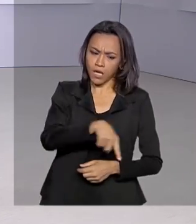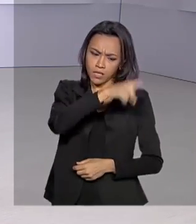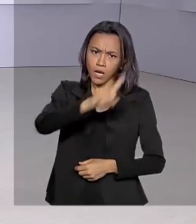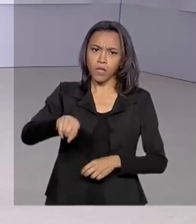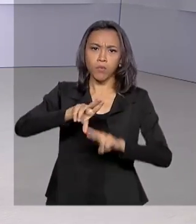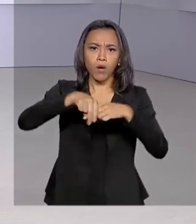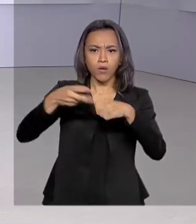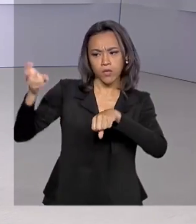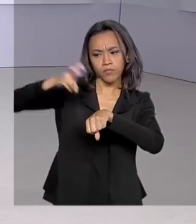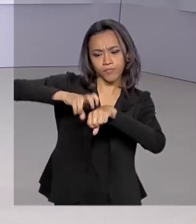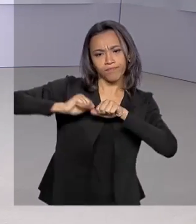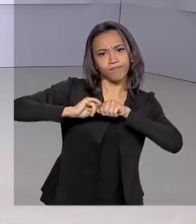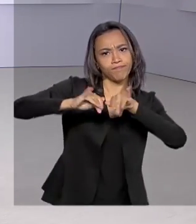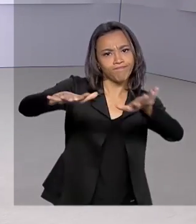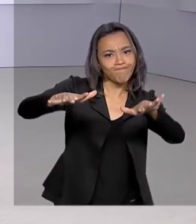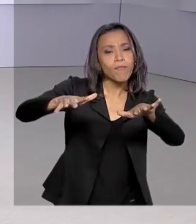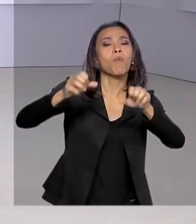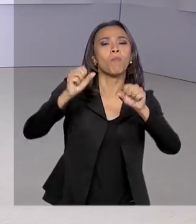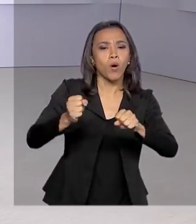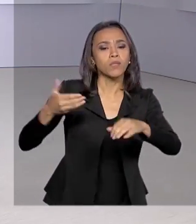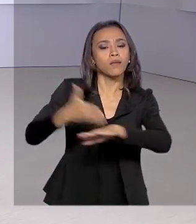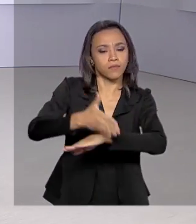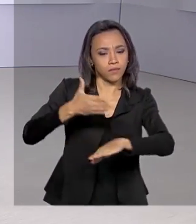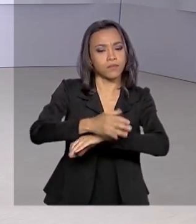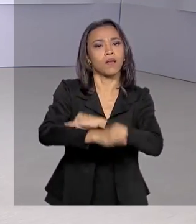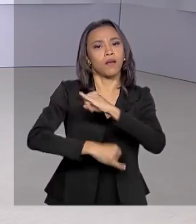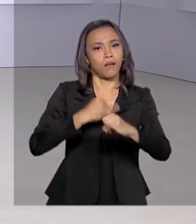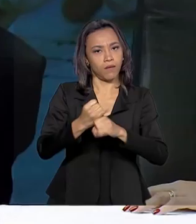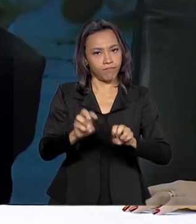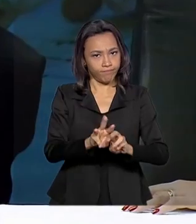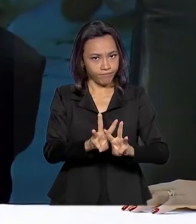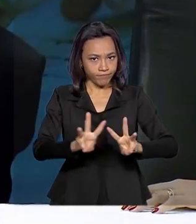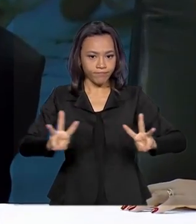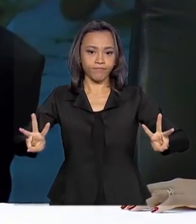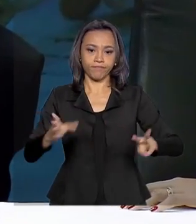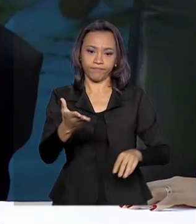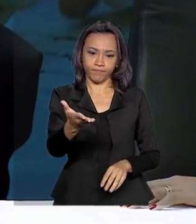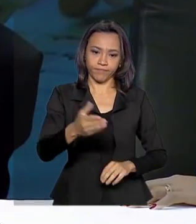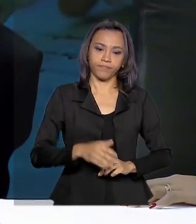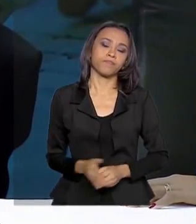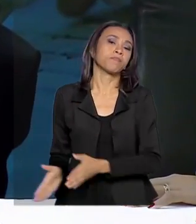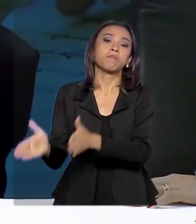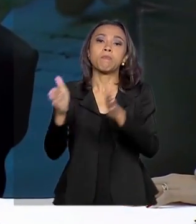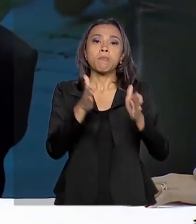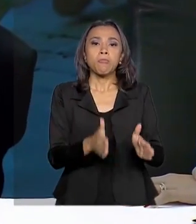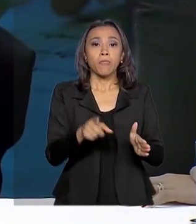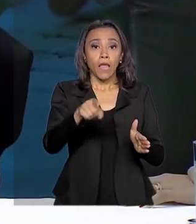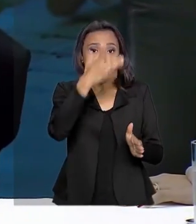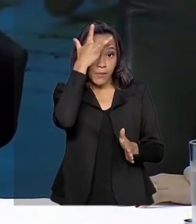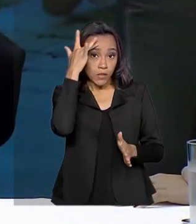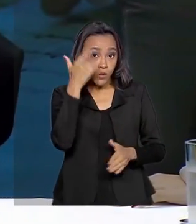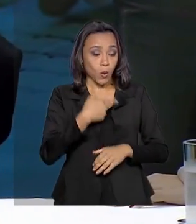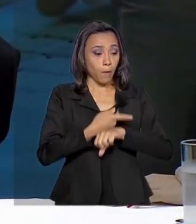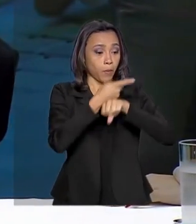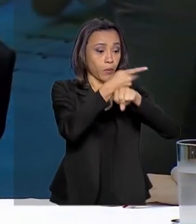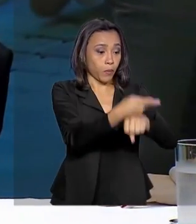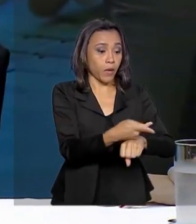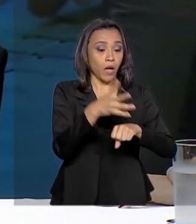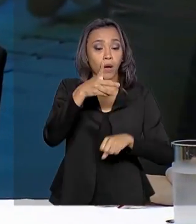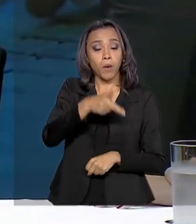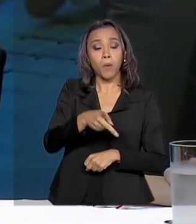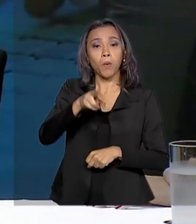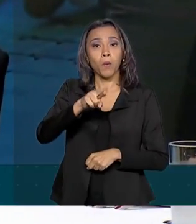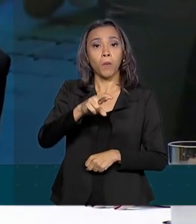coronavírus podem acessar a plataforma. O consumidor, ao invés de procurar um PROCON, ao invés de entrar na